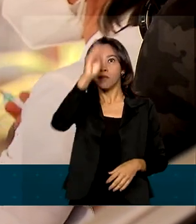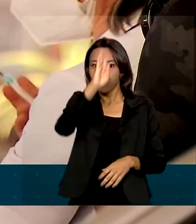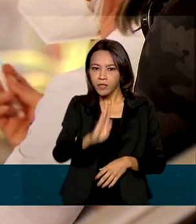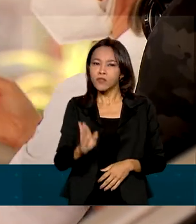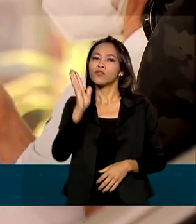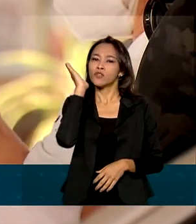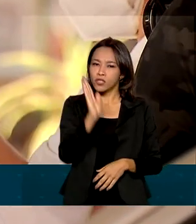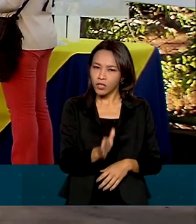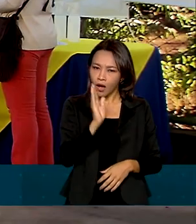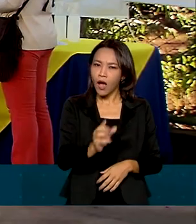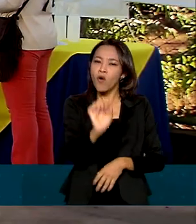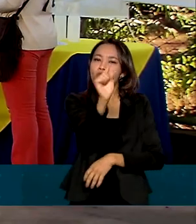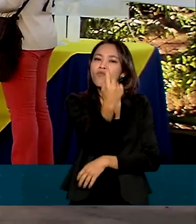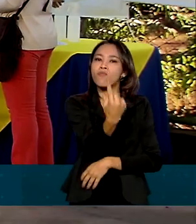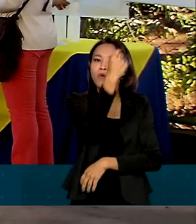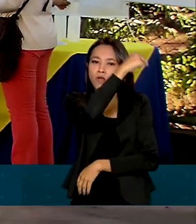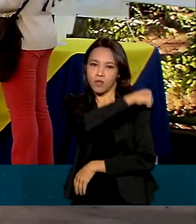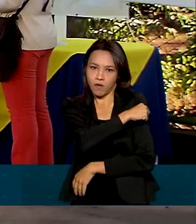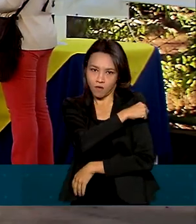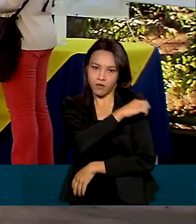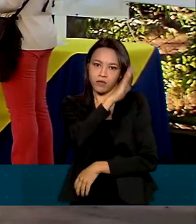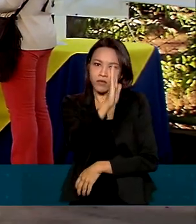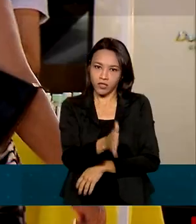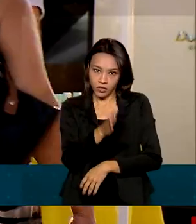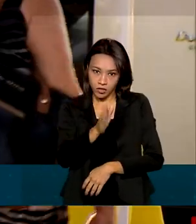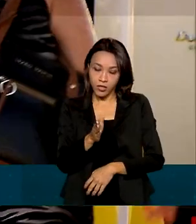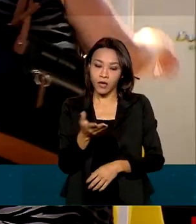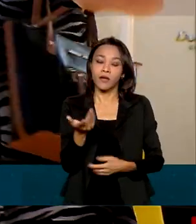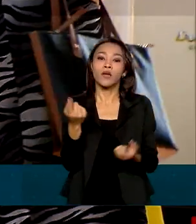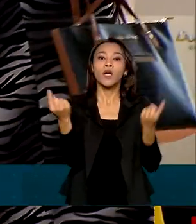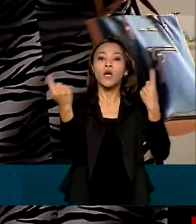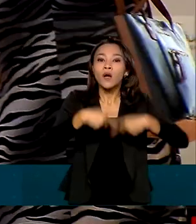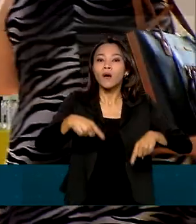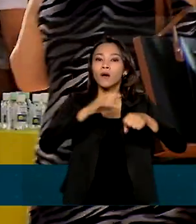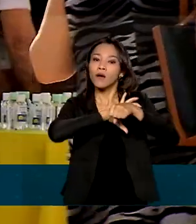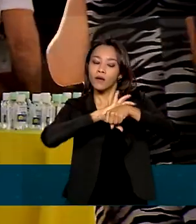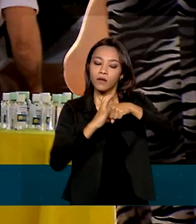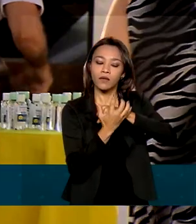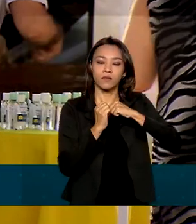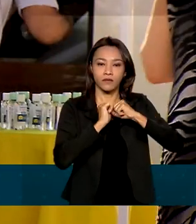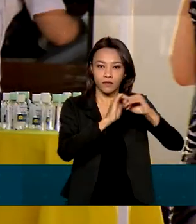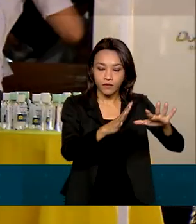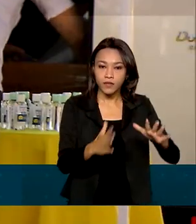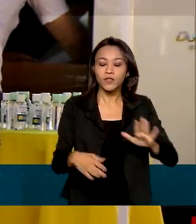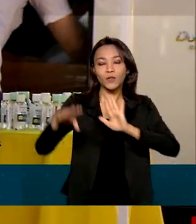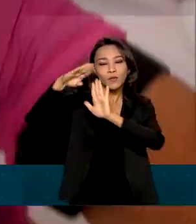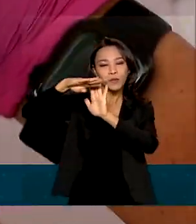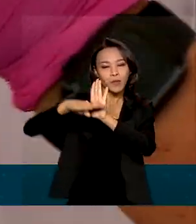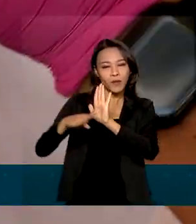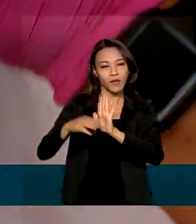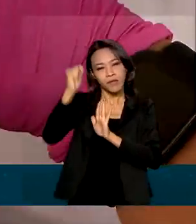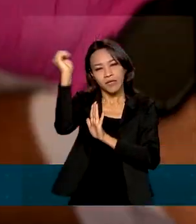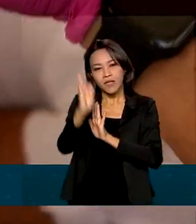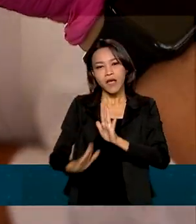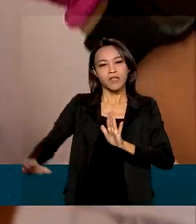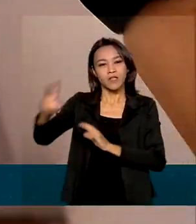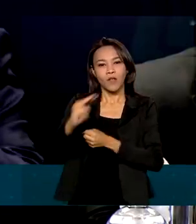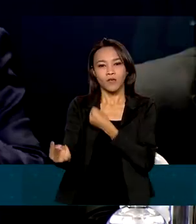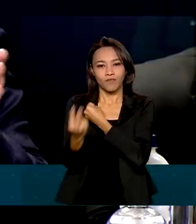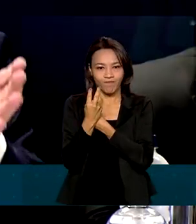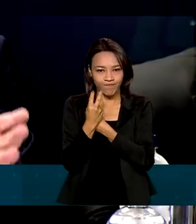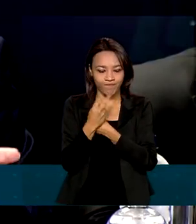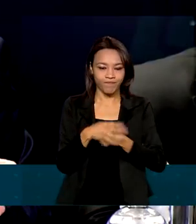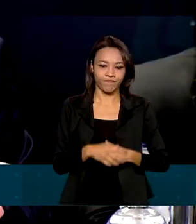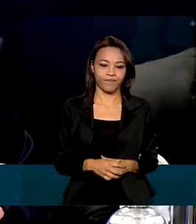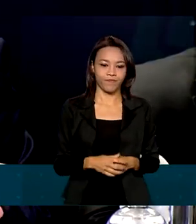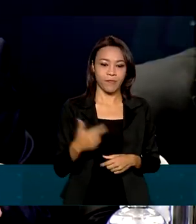pelo menos uma dose das diferentes vacinas contra a Covid-19 do Programa Nacional de Imunizações.